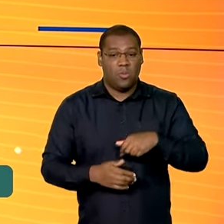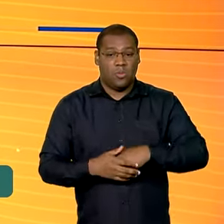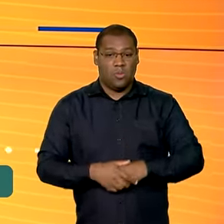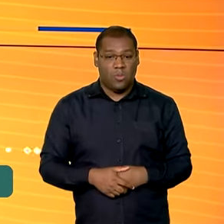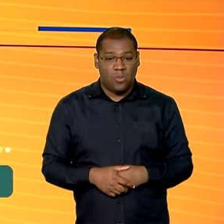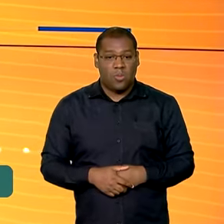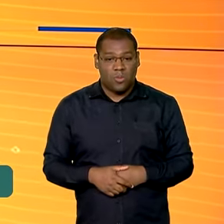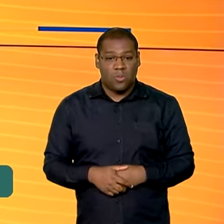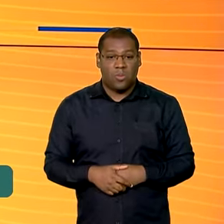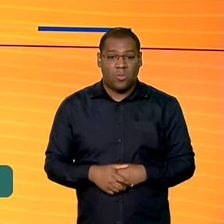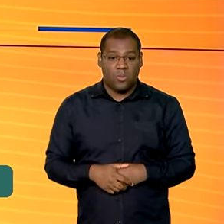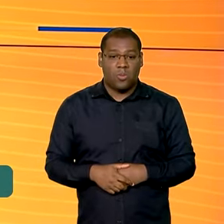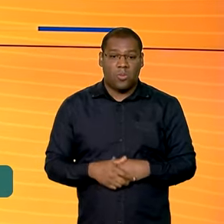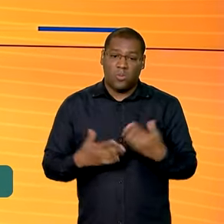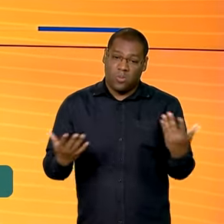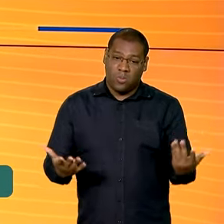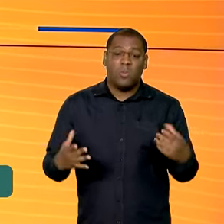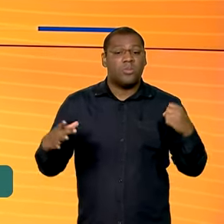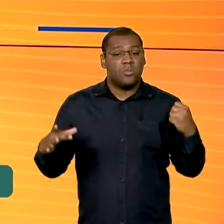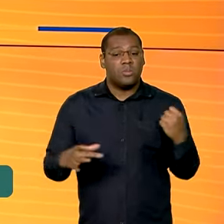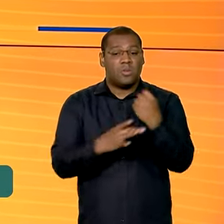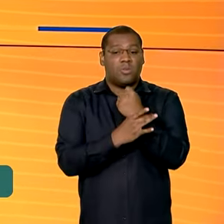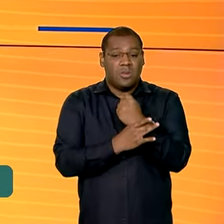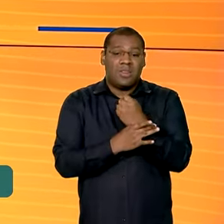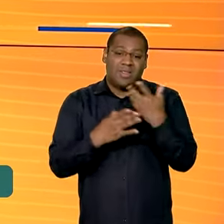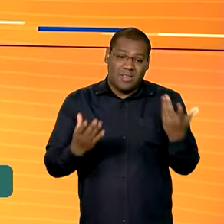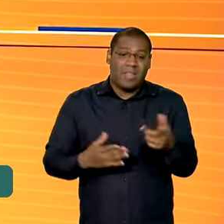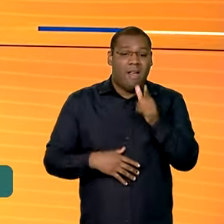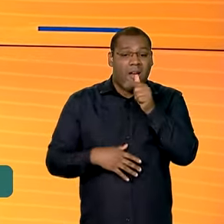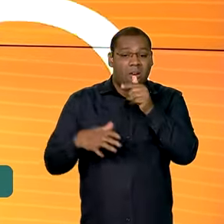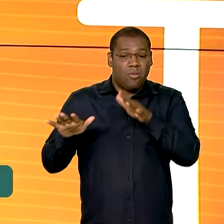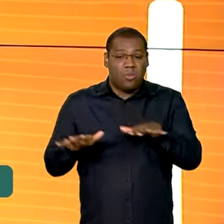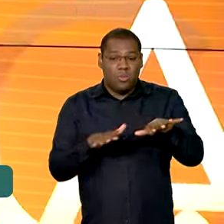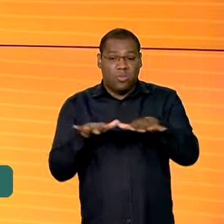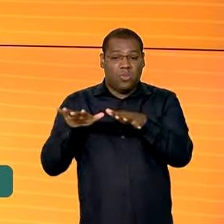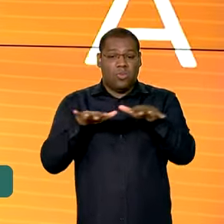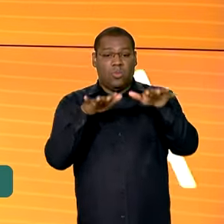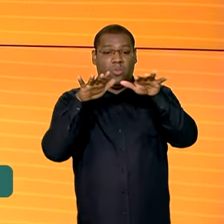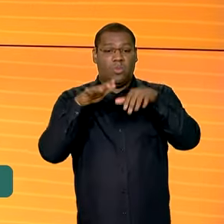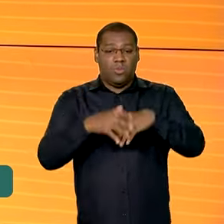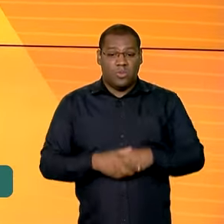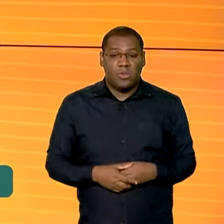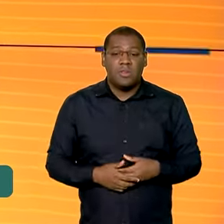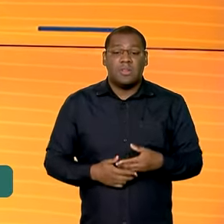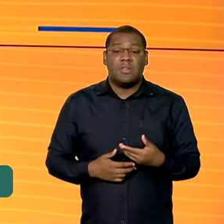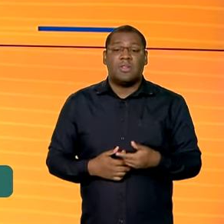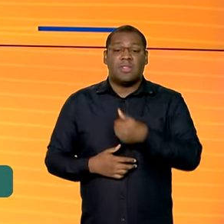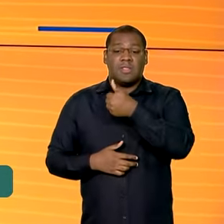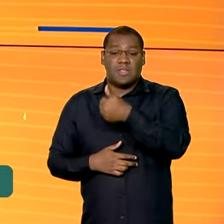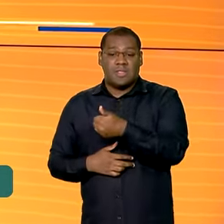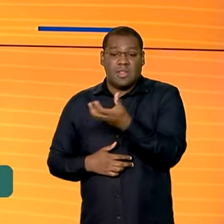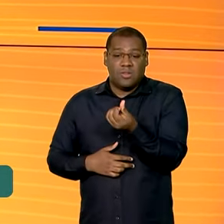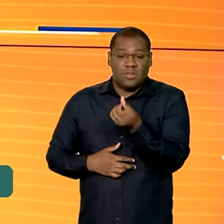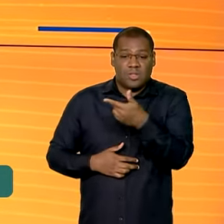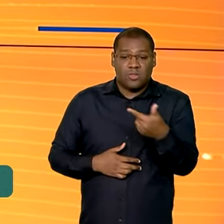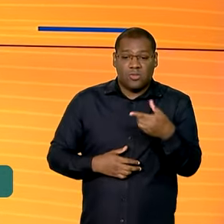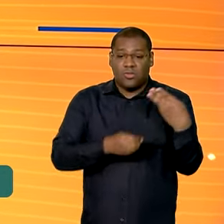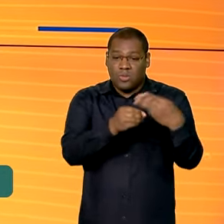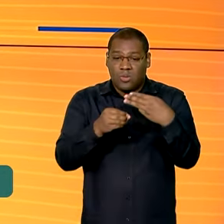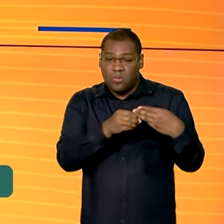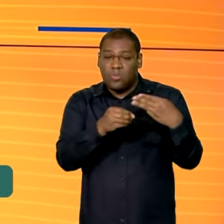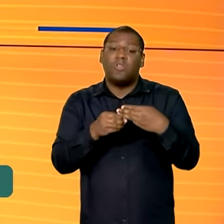por motivo de segurança, por conta do alto nível das águas. São 162 municípios afetados por esse